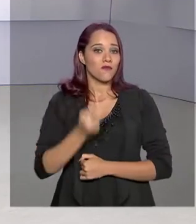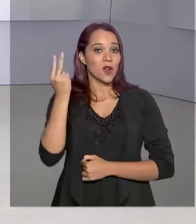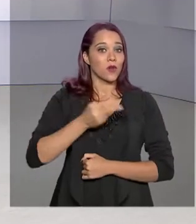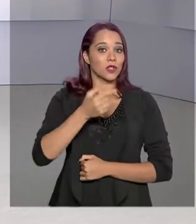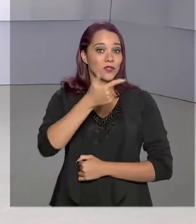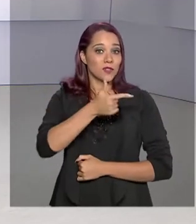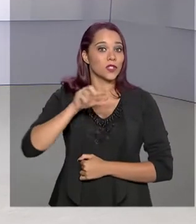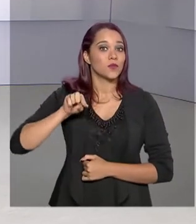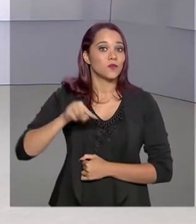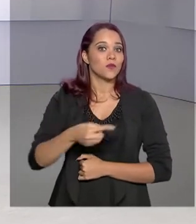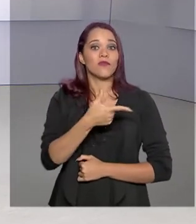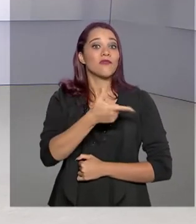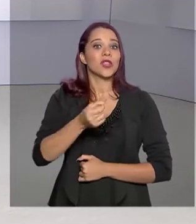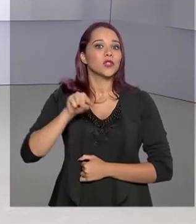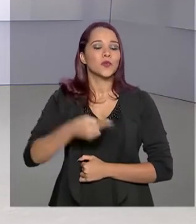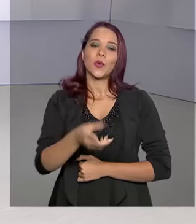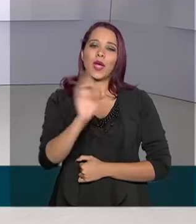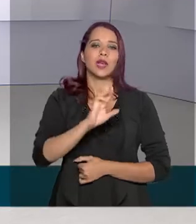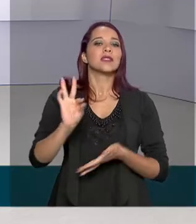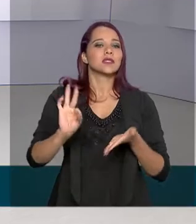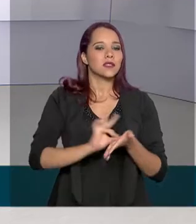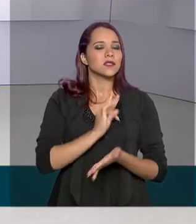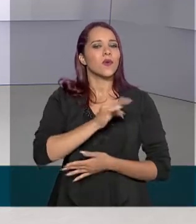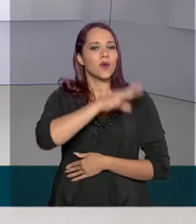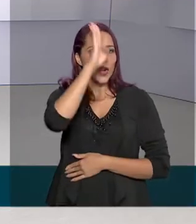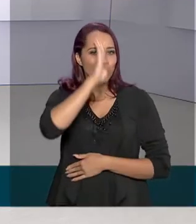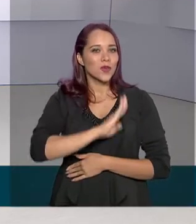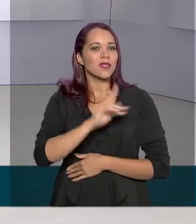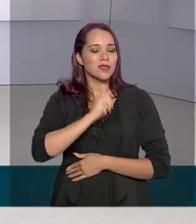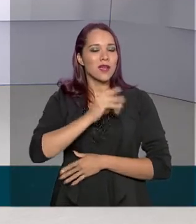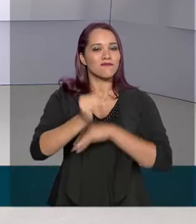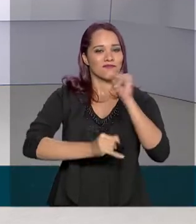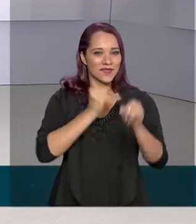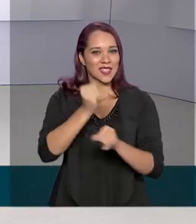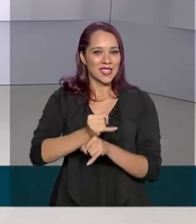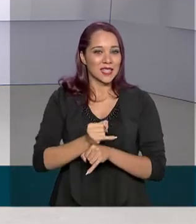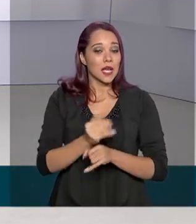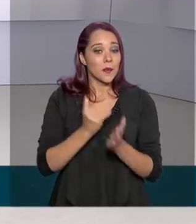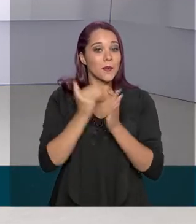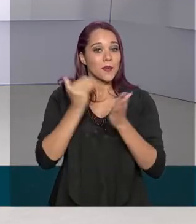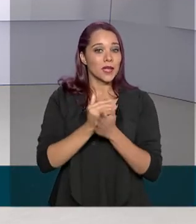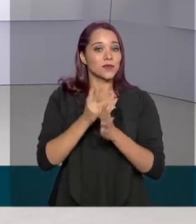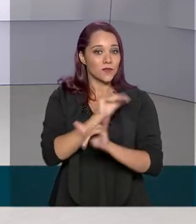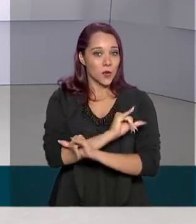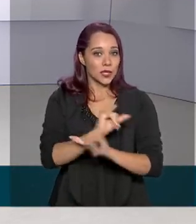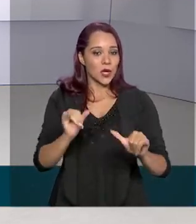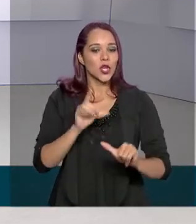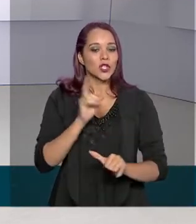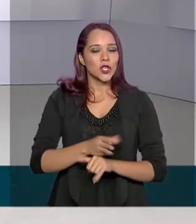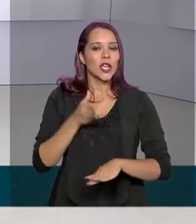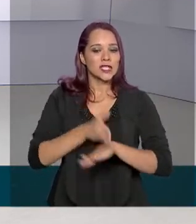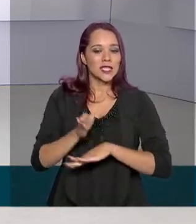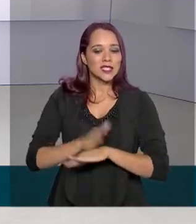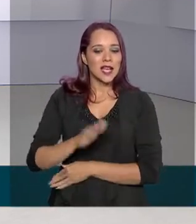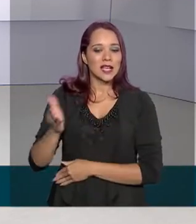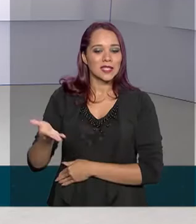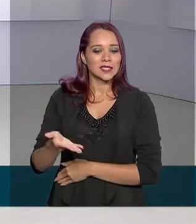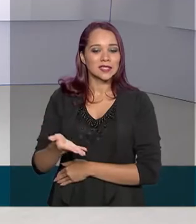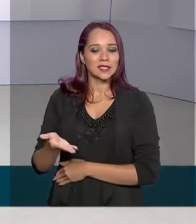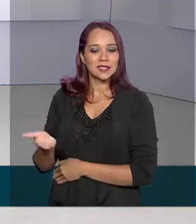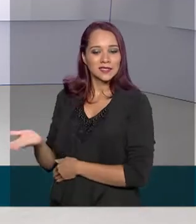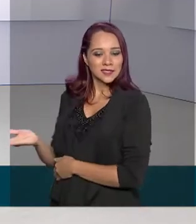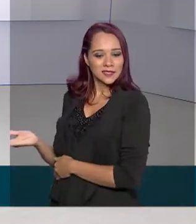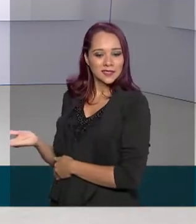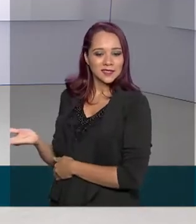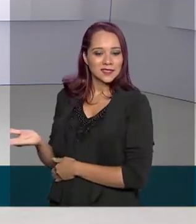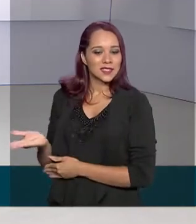de R$ 20 mil. A inscrição é gratuita e feita pela internet. Para mais informações, é só acessar o Ministério da Agricultura,